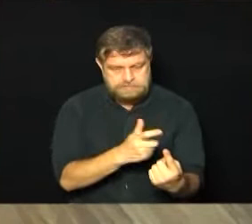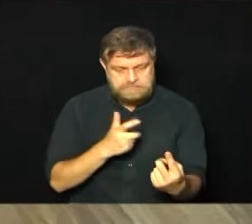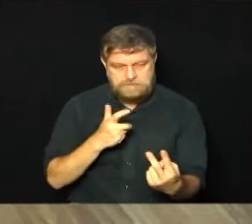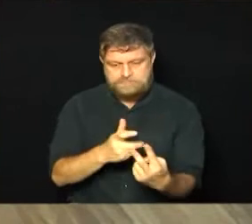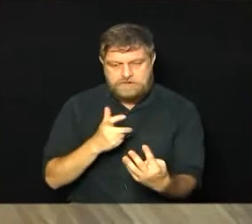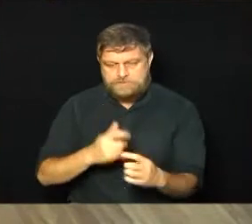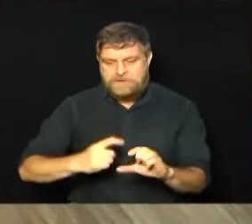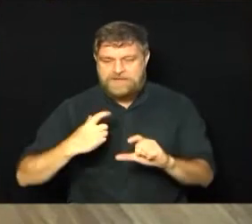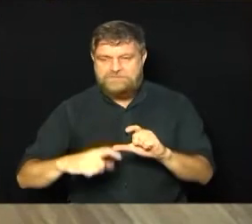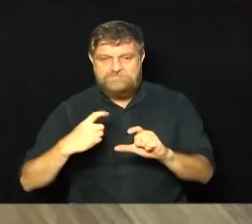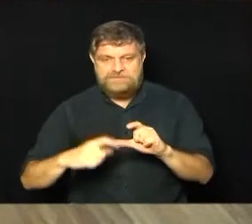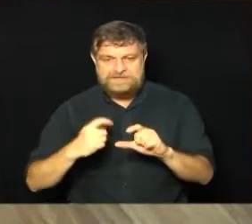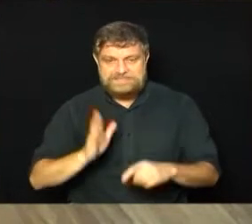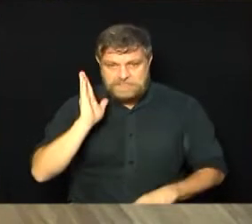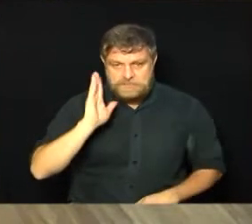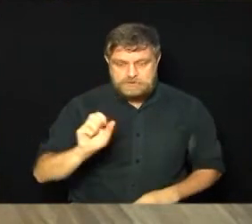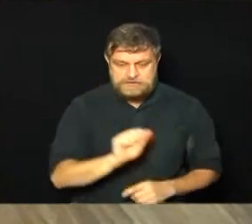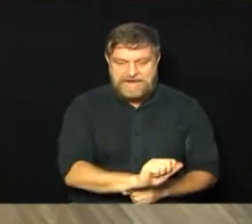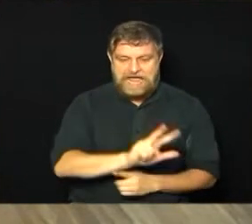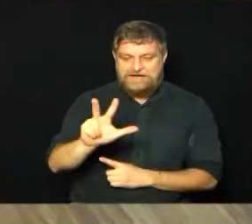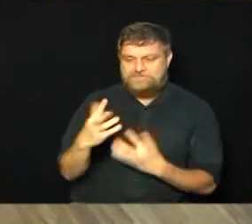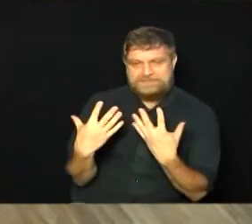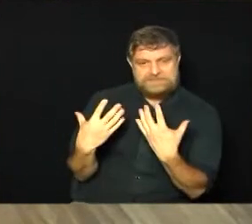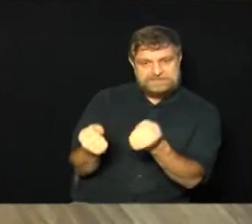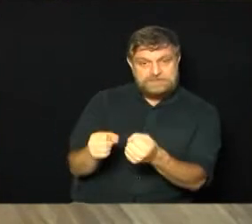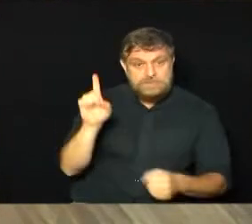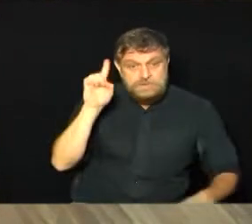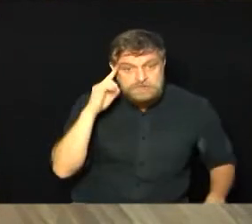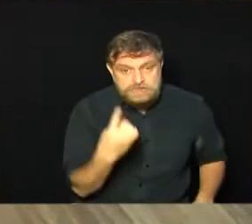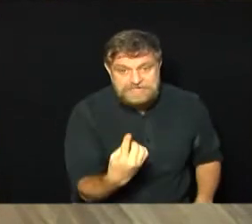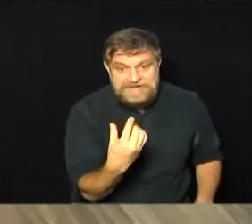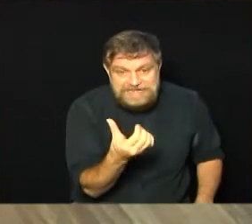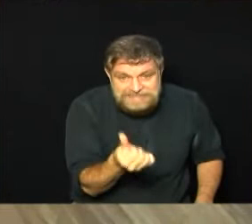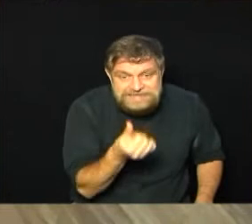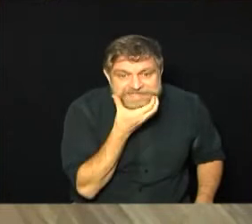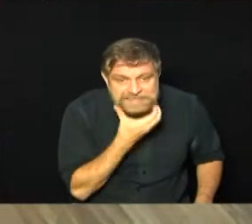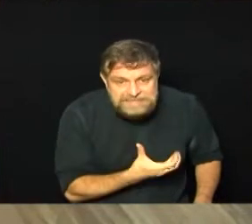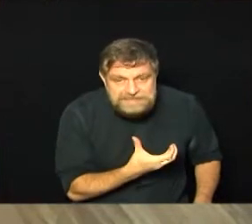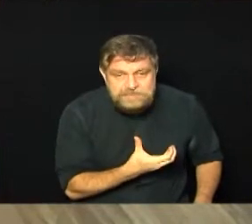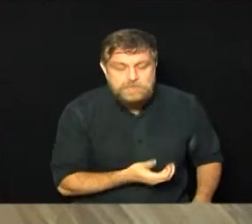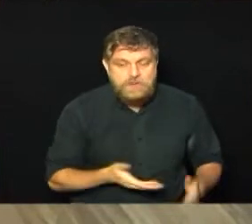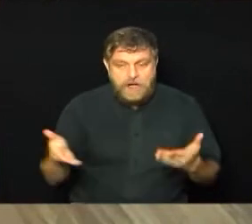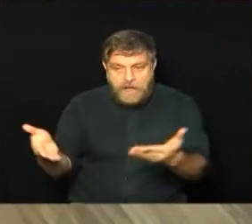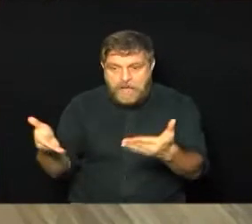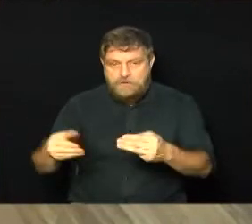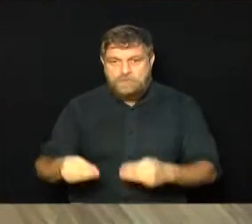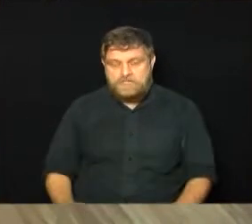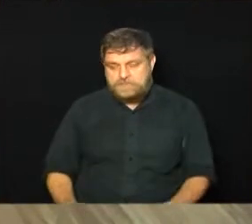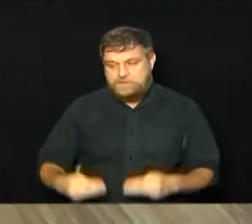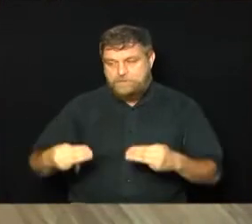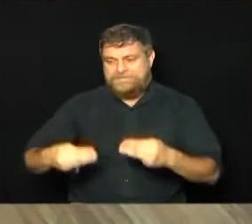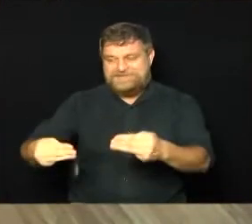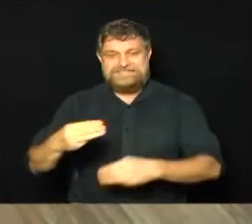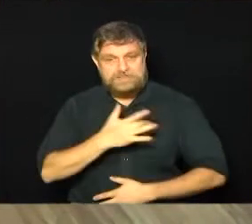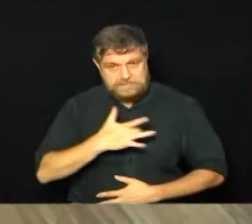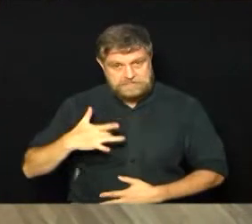da Pfizer já tinha sido autorizada pela Anvisa no dia 16 de dezembro. E agora o Ministério da Saúde